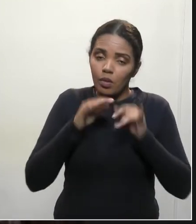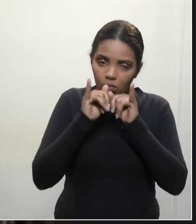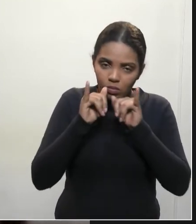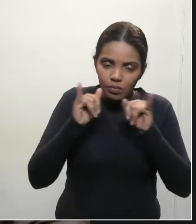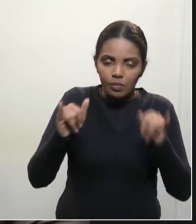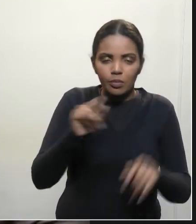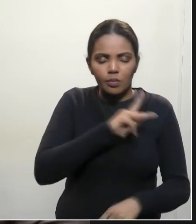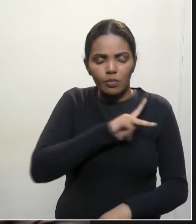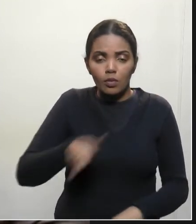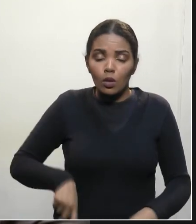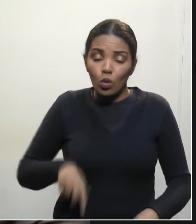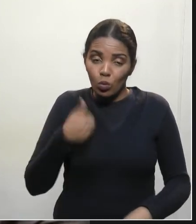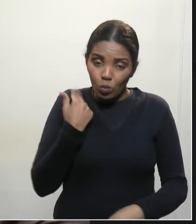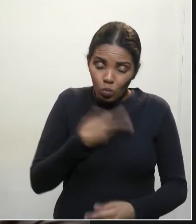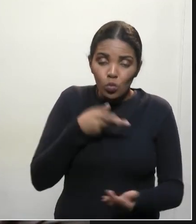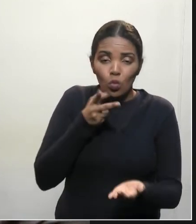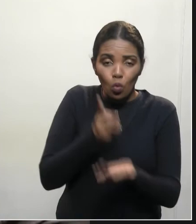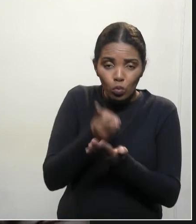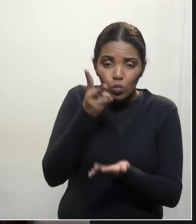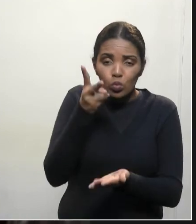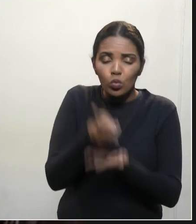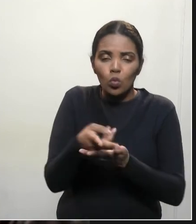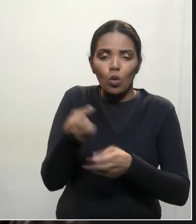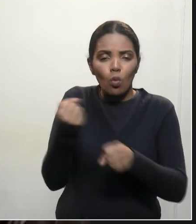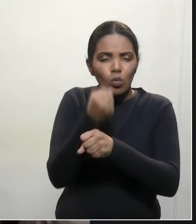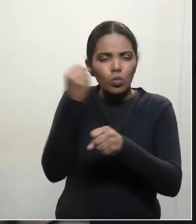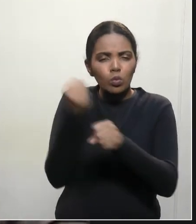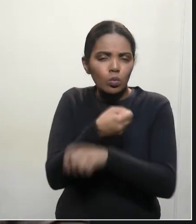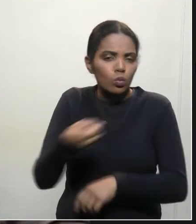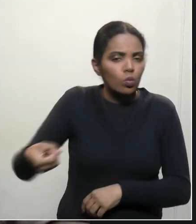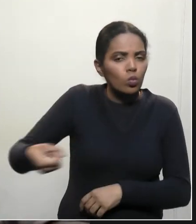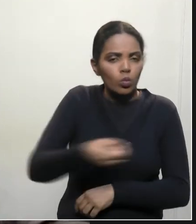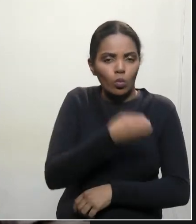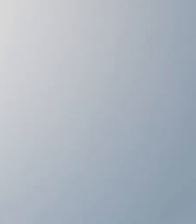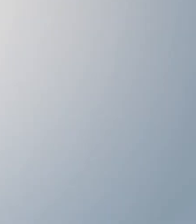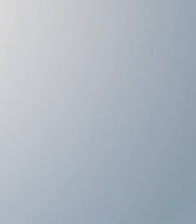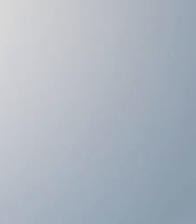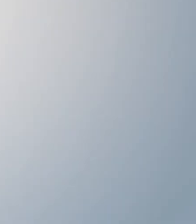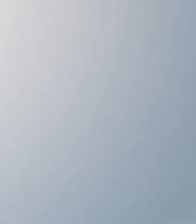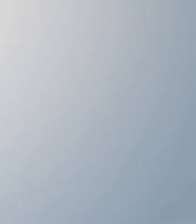Vamos em frente construir esse novo Brasil. Muito obrigado. Fiquem com Deus.